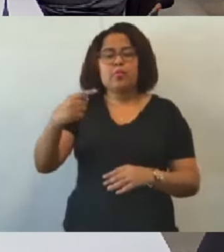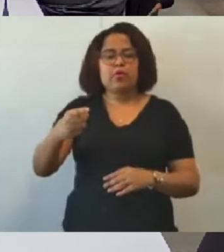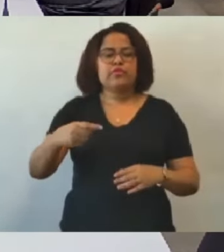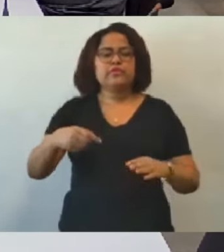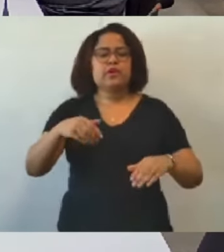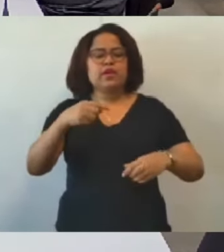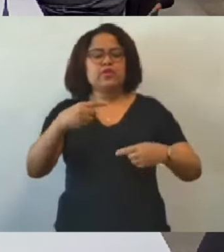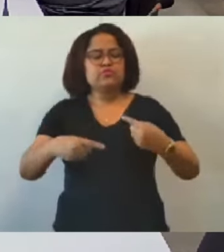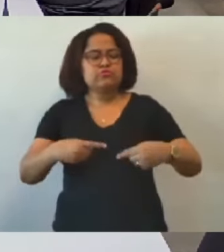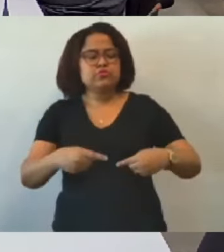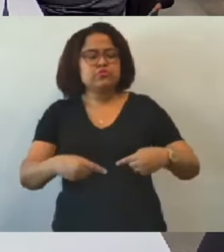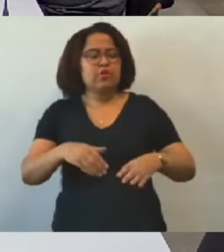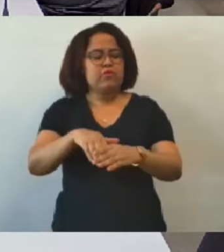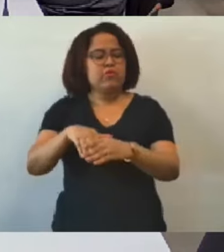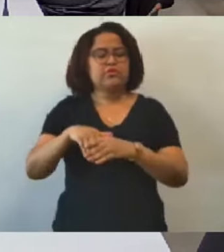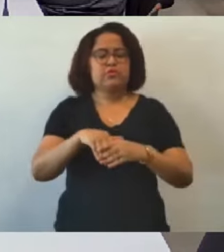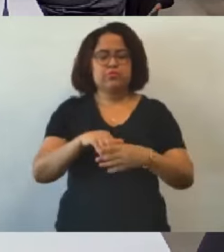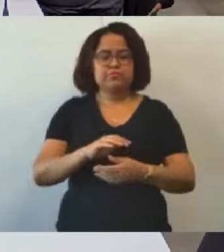Vereadora, fique à vontade.